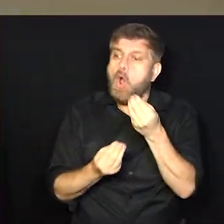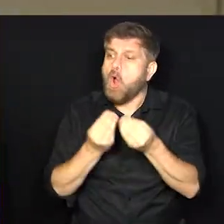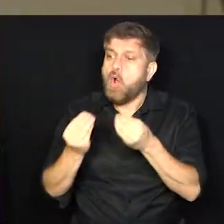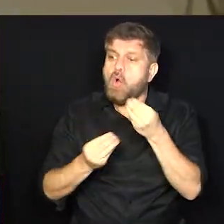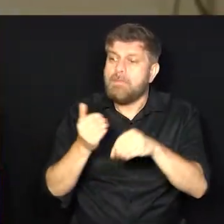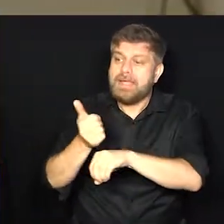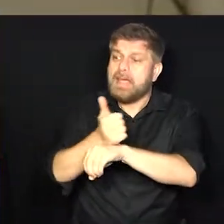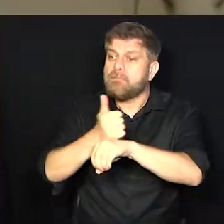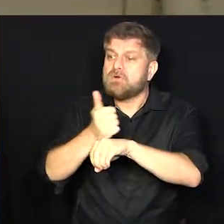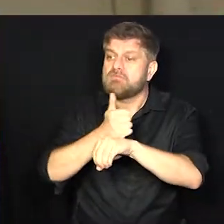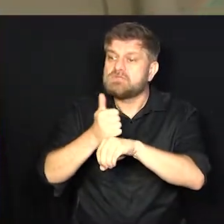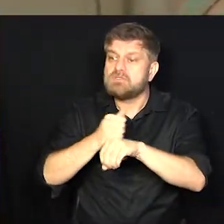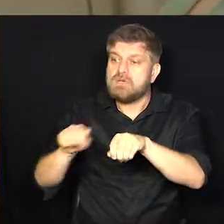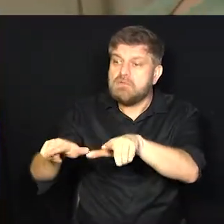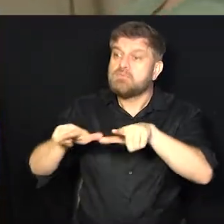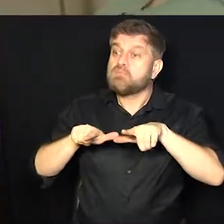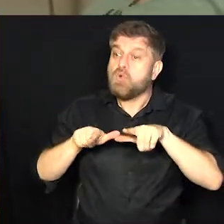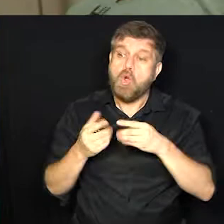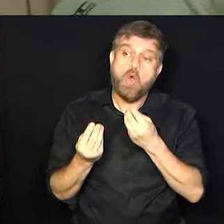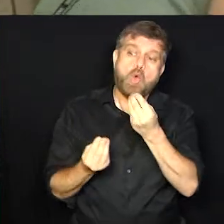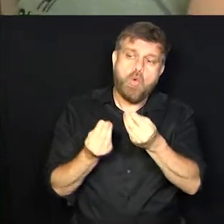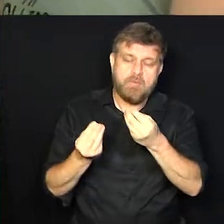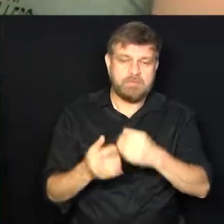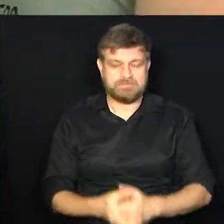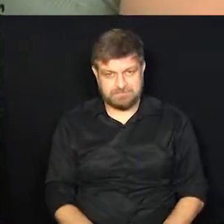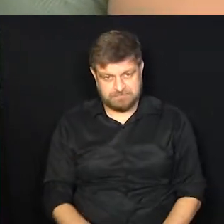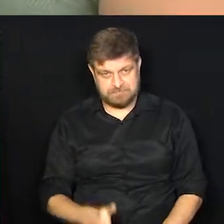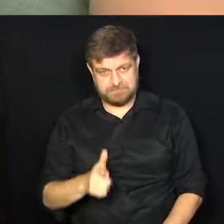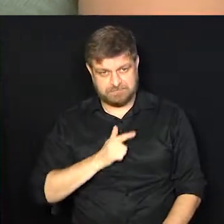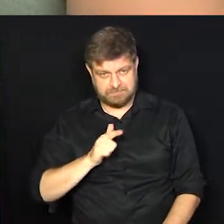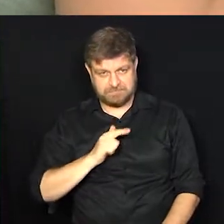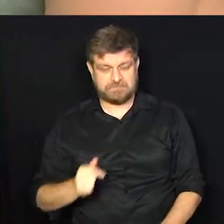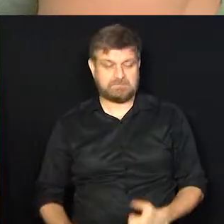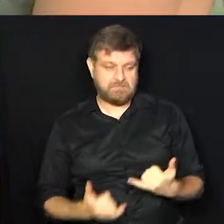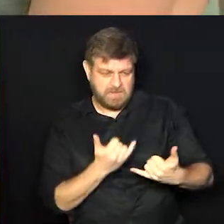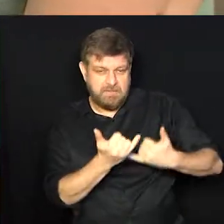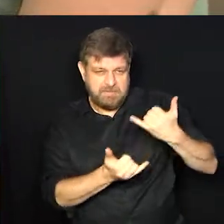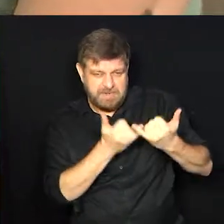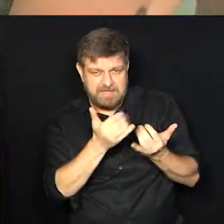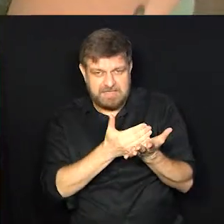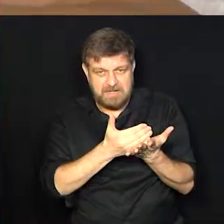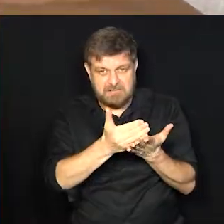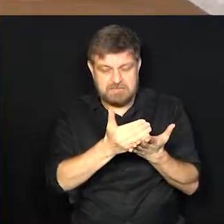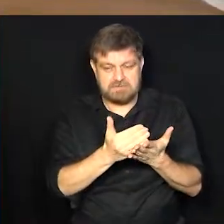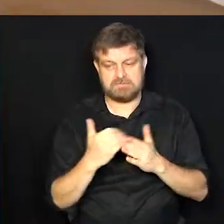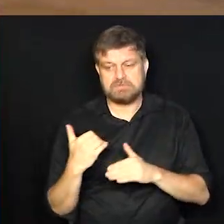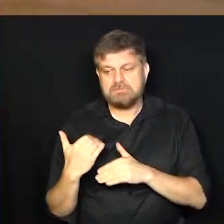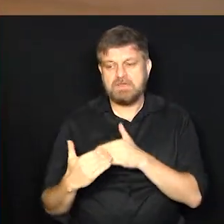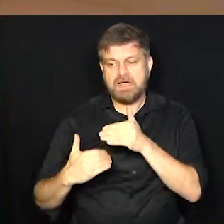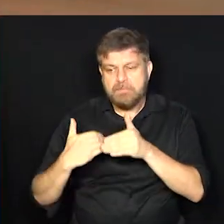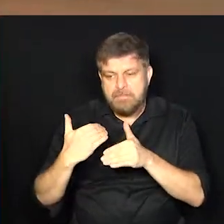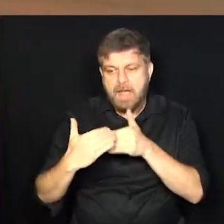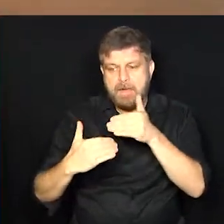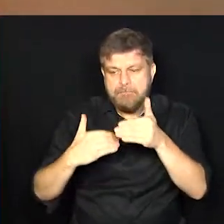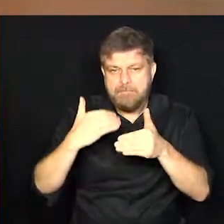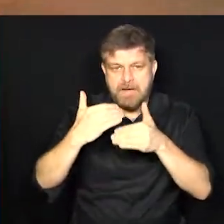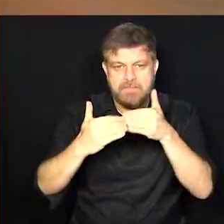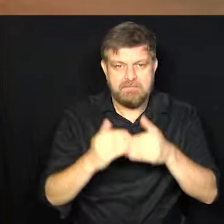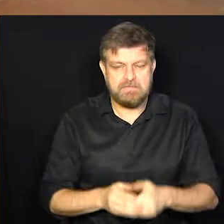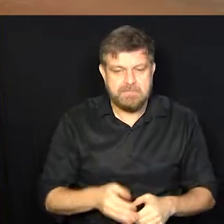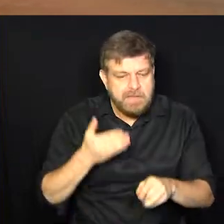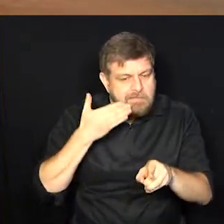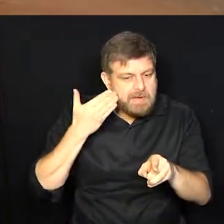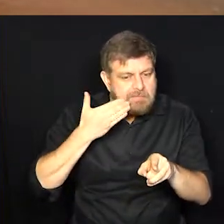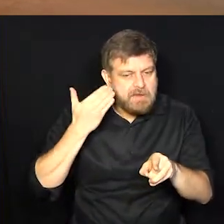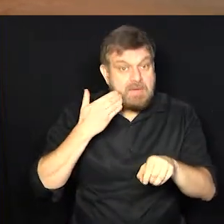manicure? Na verdade, começou com a brincadeira, como você disse, e depois a gente vai se especializando.